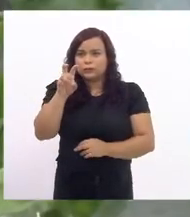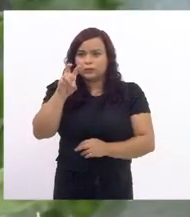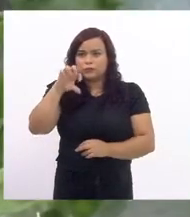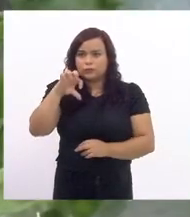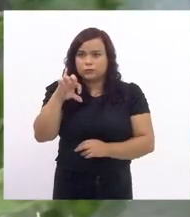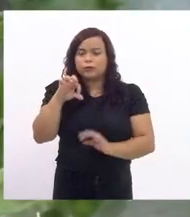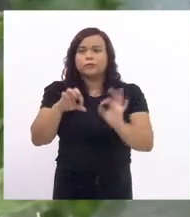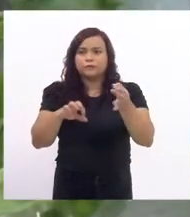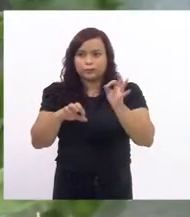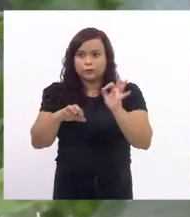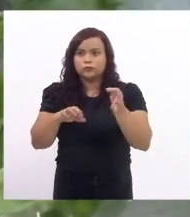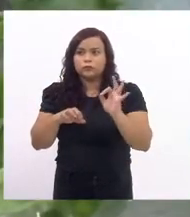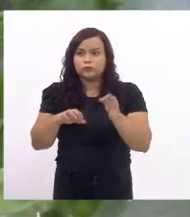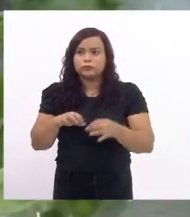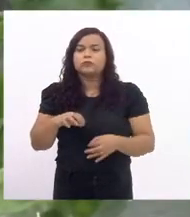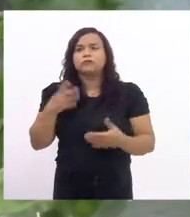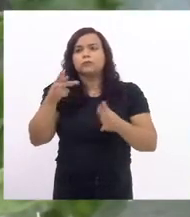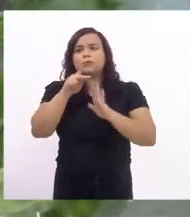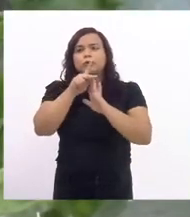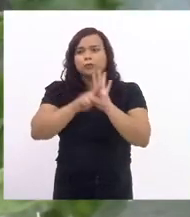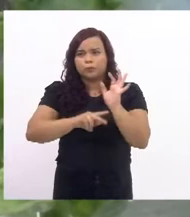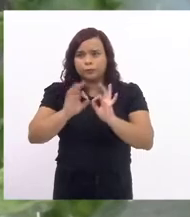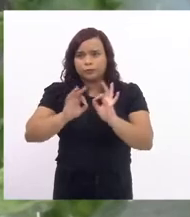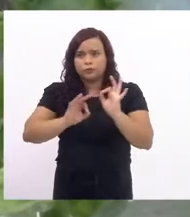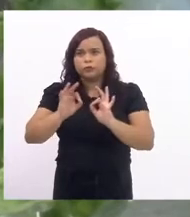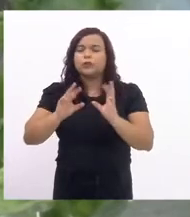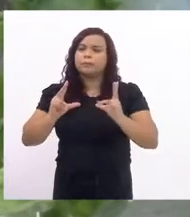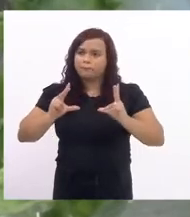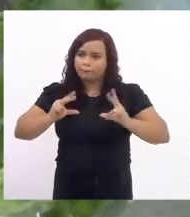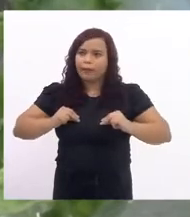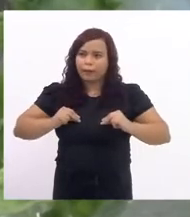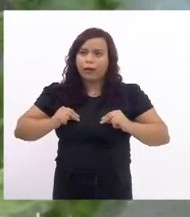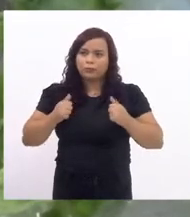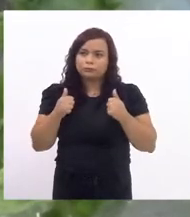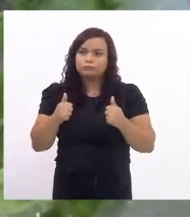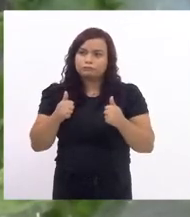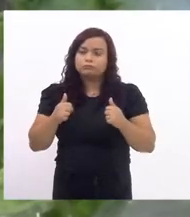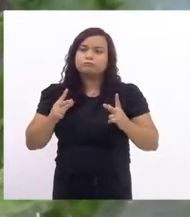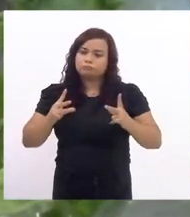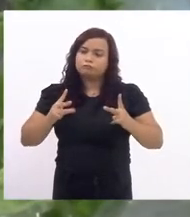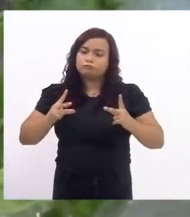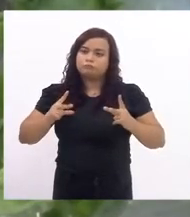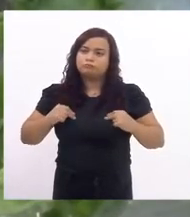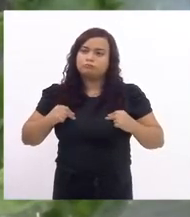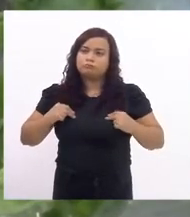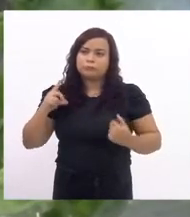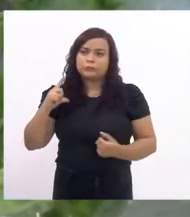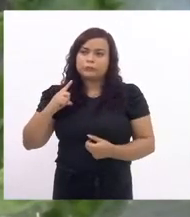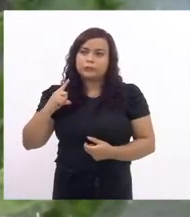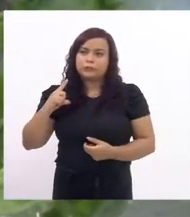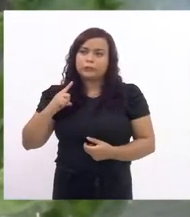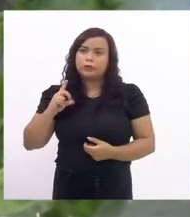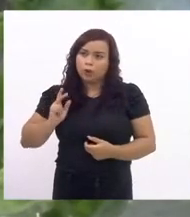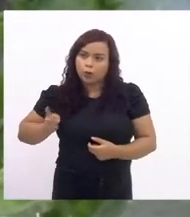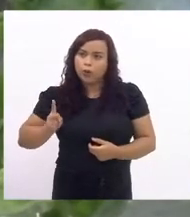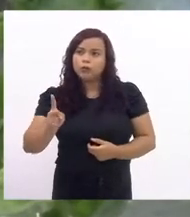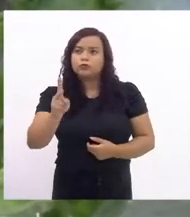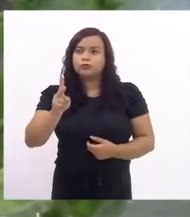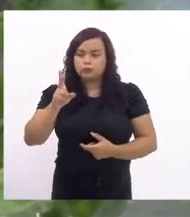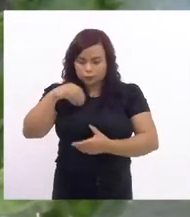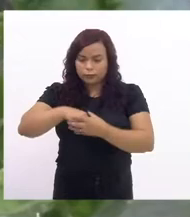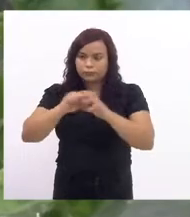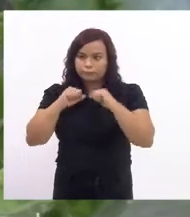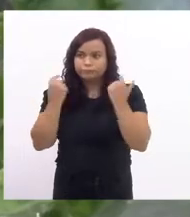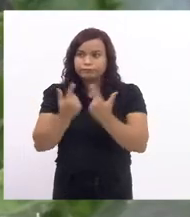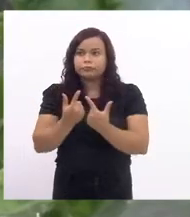3759 então o projeto é meritório merece dar continuidade aqui dentro da